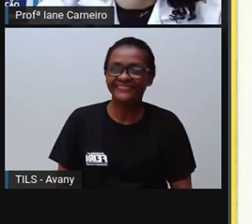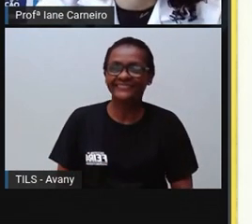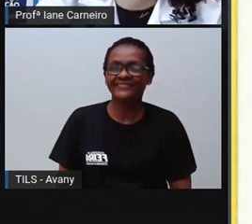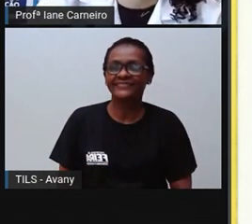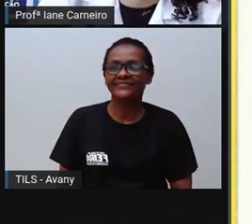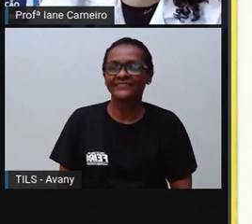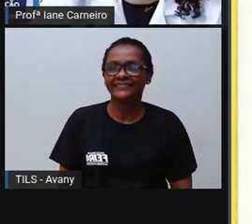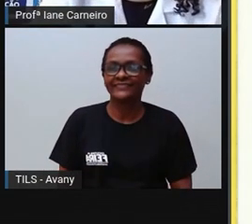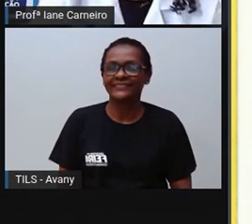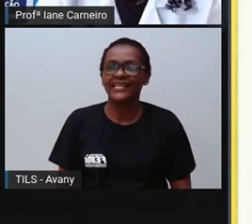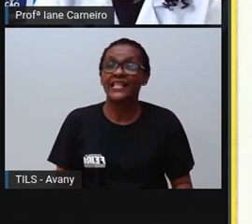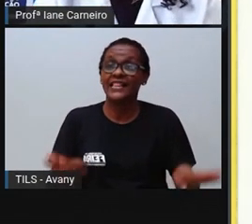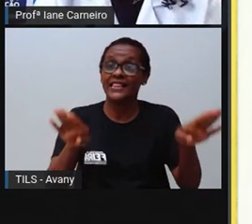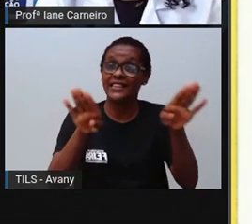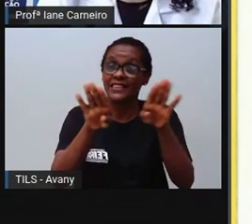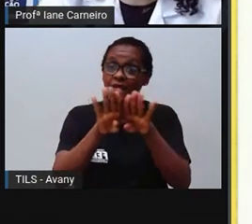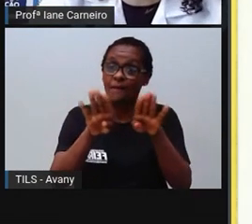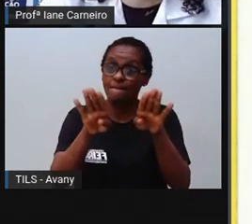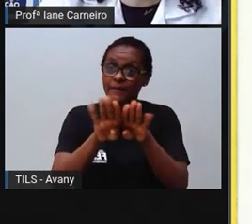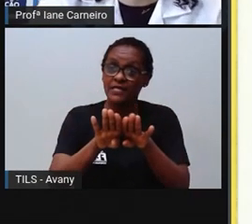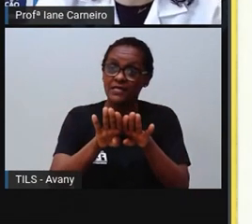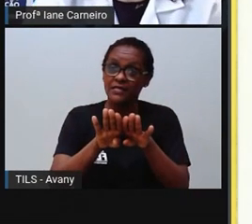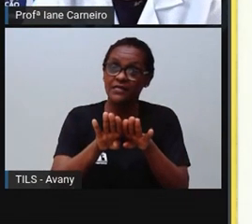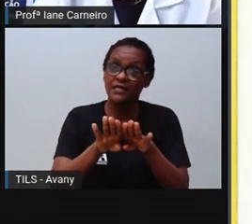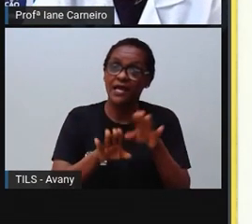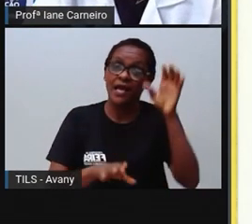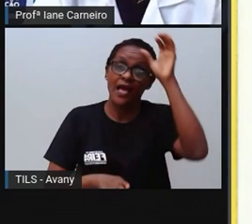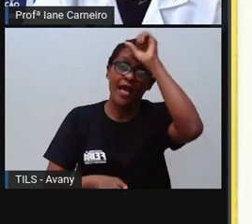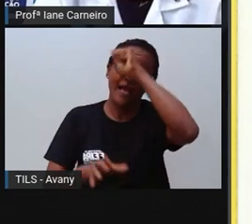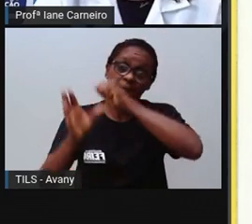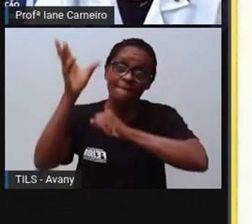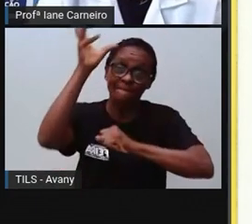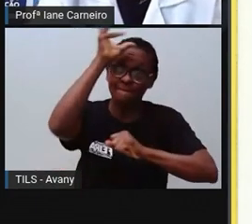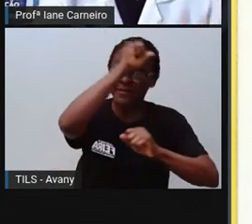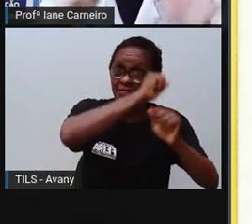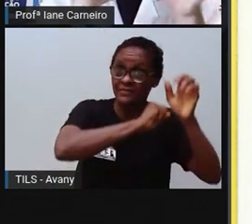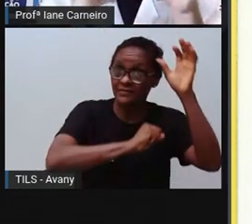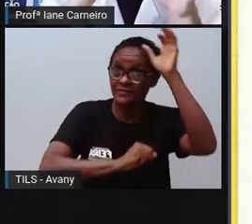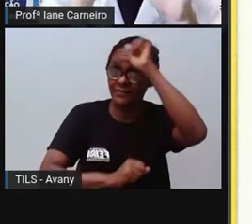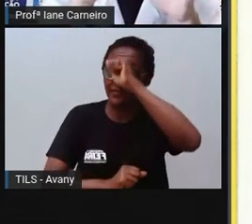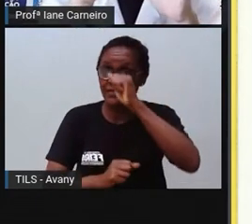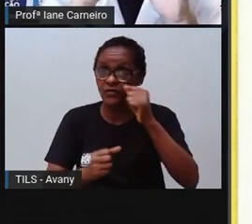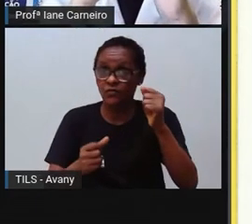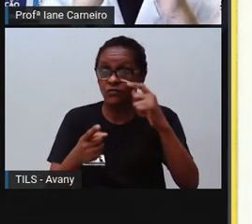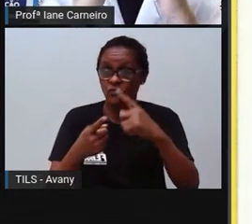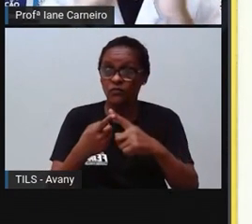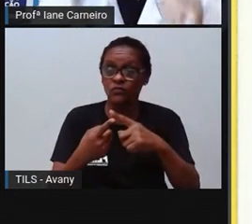As mãos servem para aprender. Servem para contar.